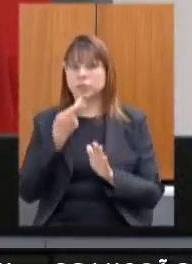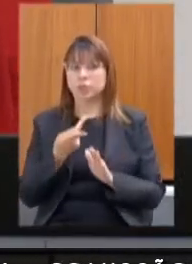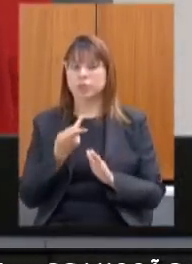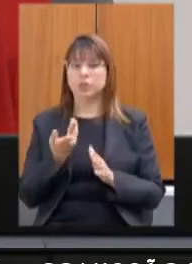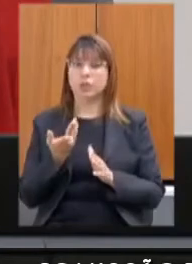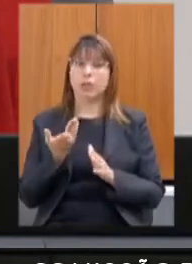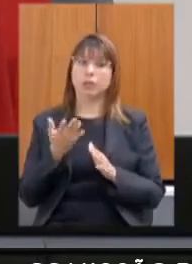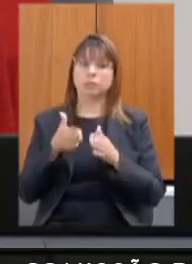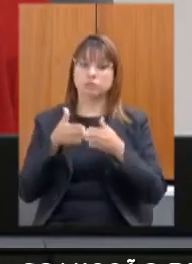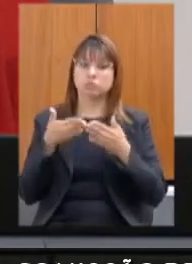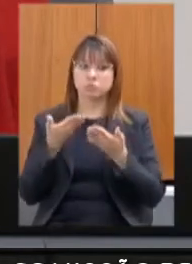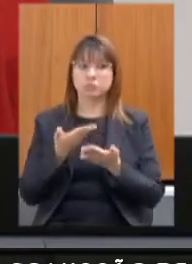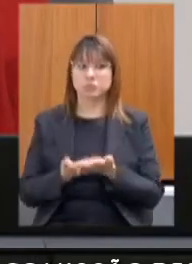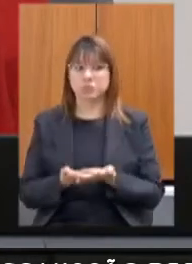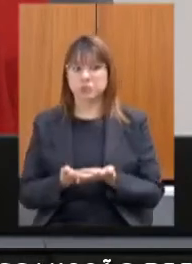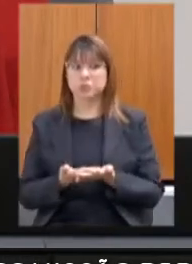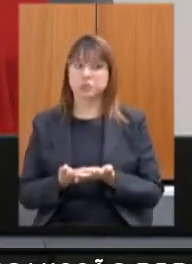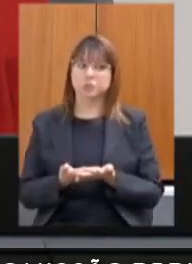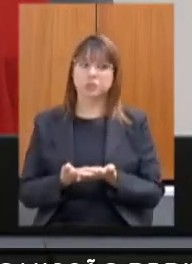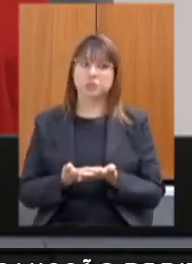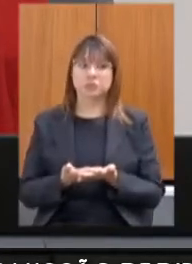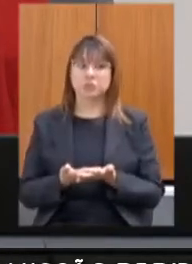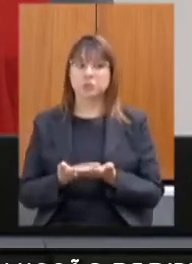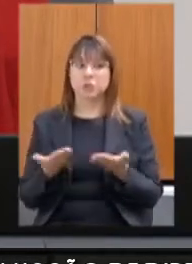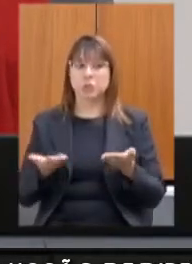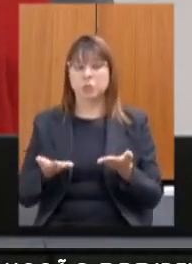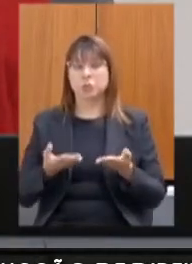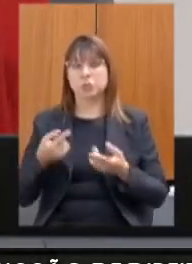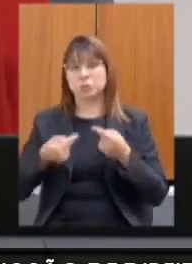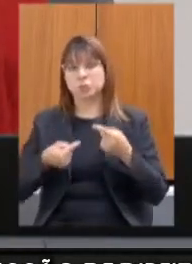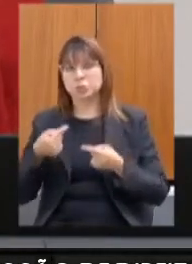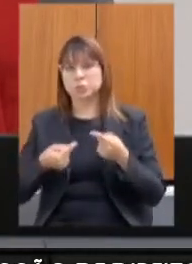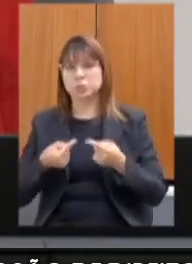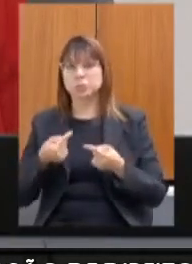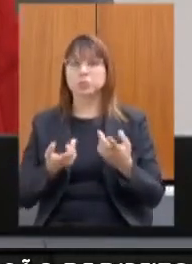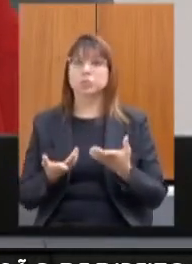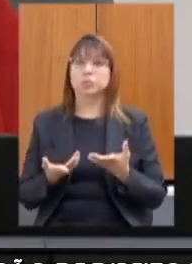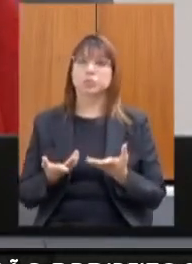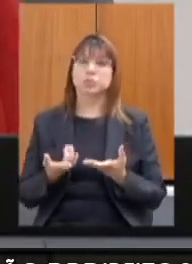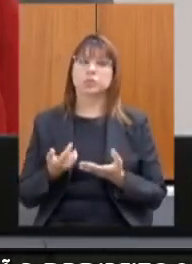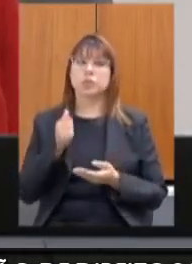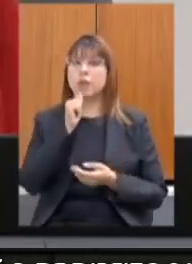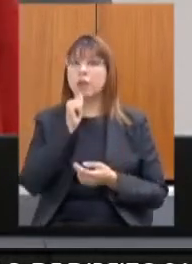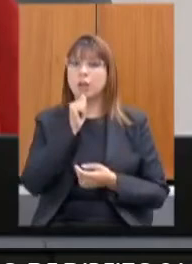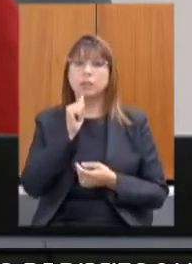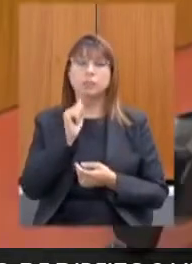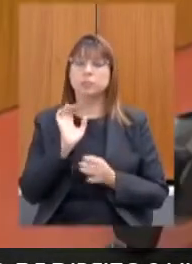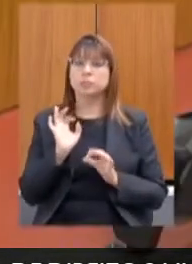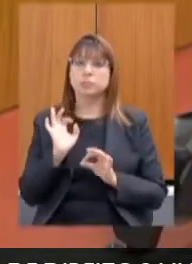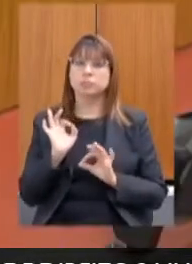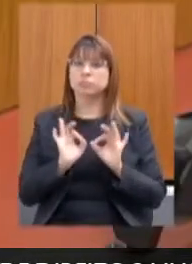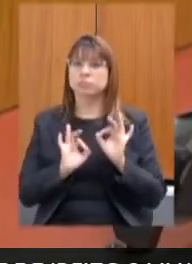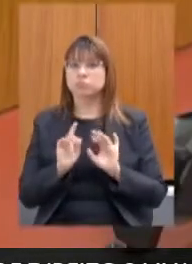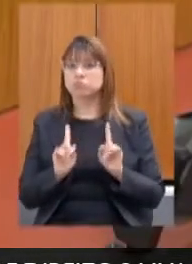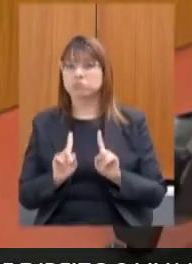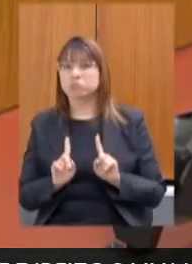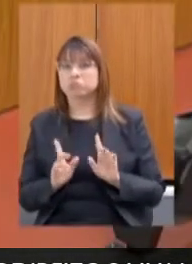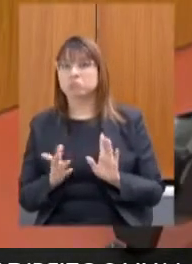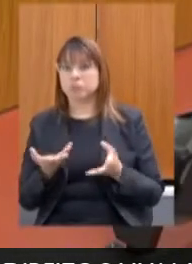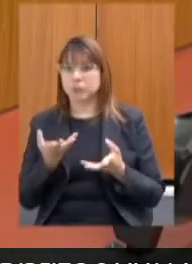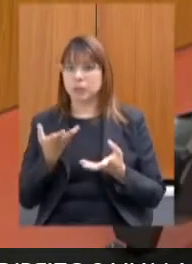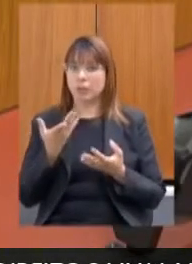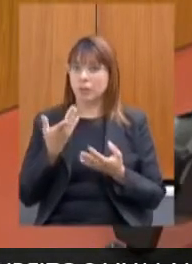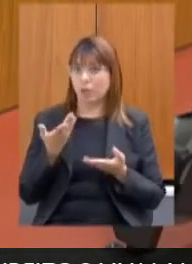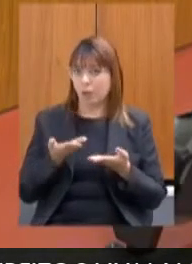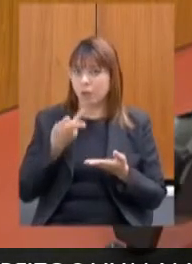algum requerimento que foi discutido nessa audiência e que a gente não formulou. se tem alguém que queira